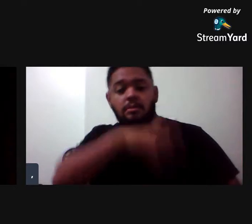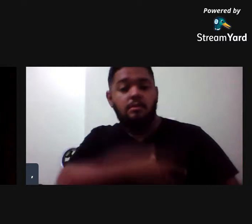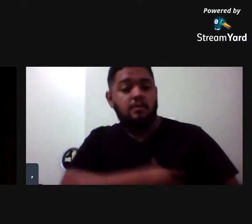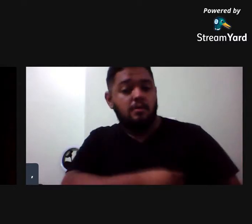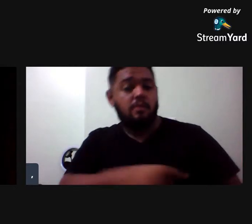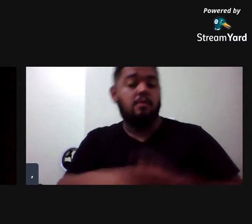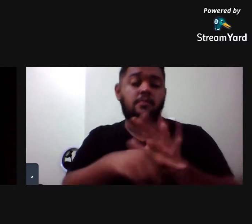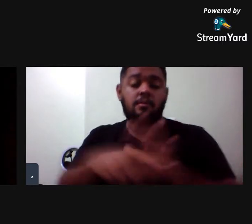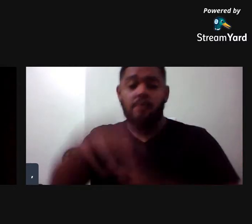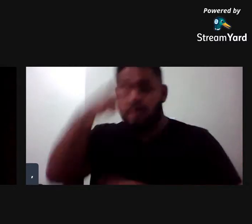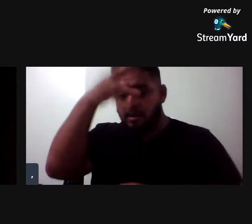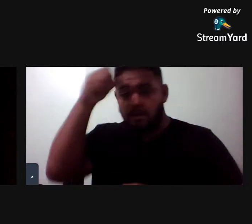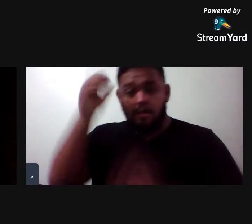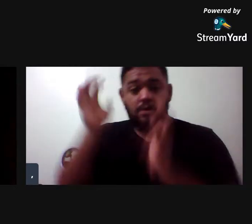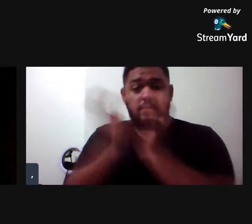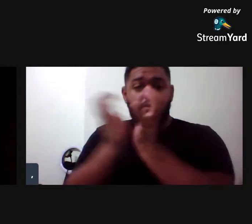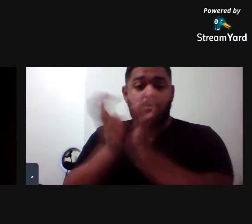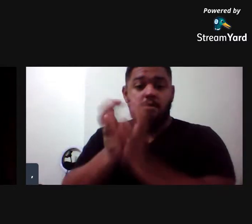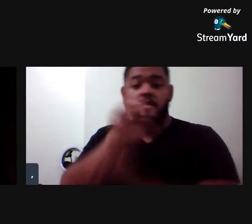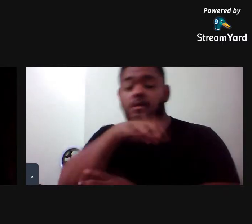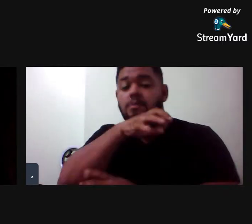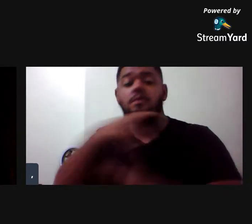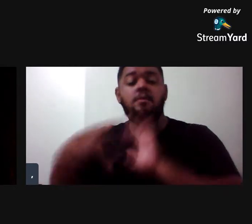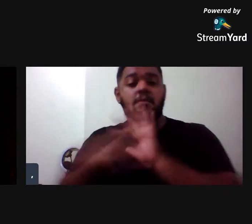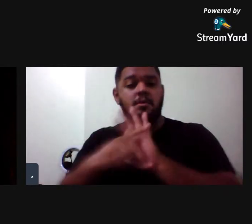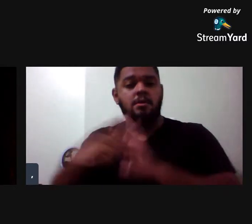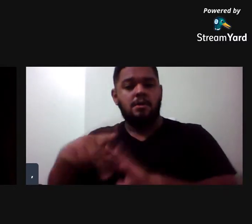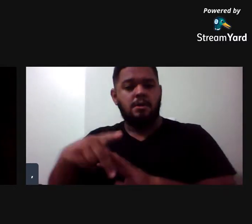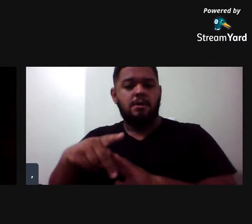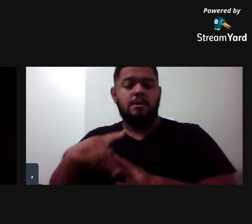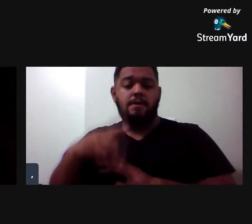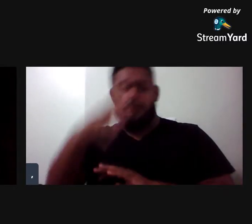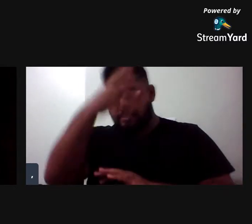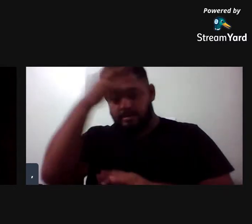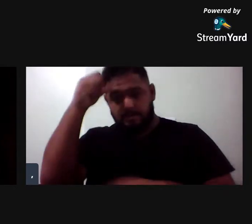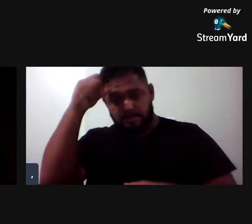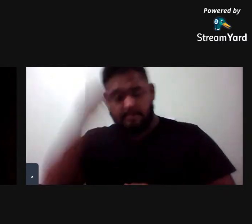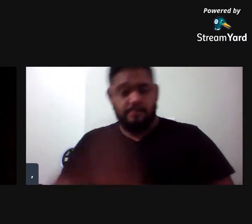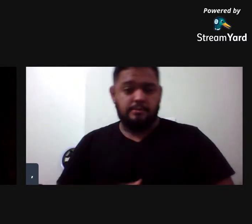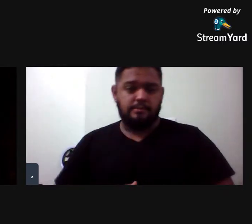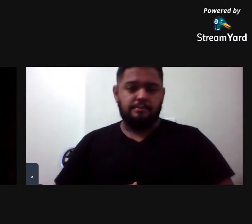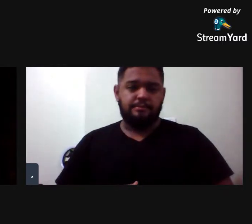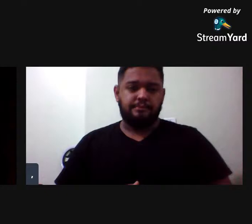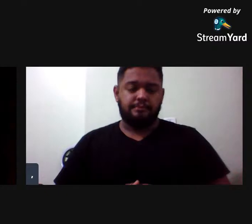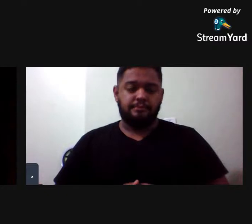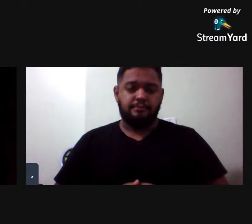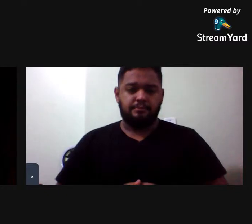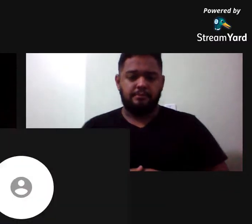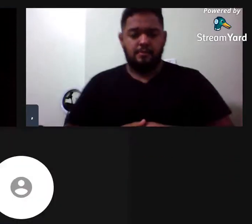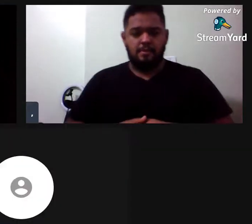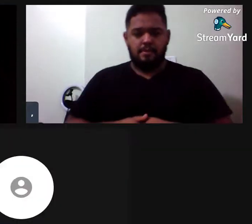Aquáticos Amazônicos do Instituto de Desenvolvimento Sustentável MAMIRAWÁ.